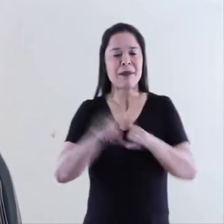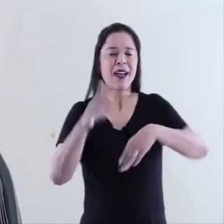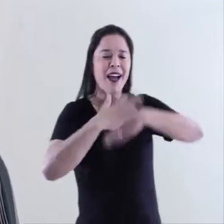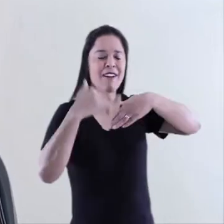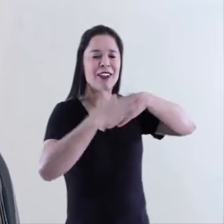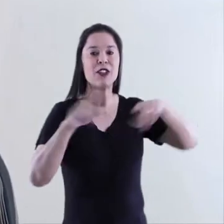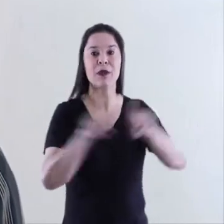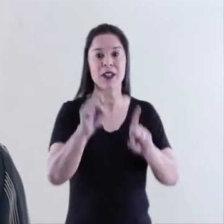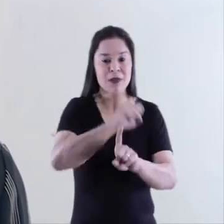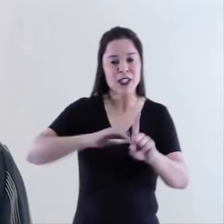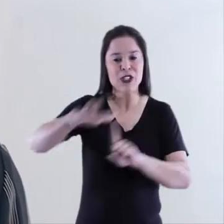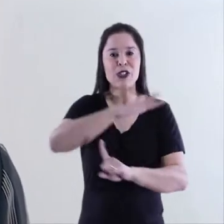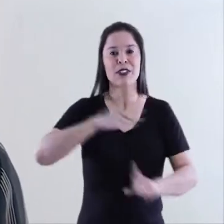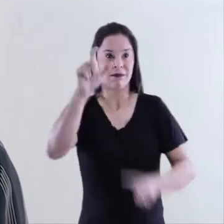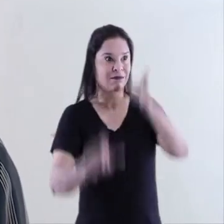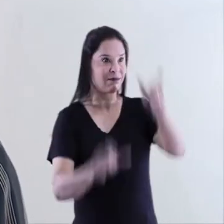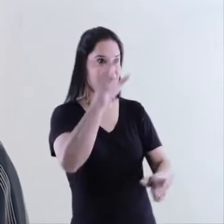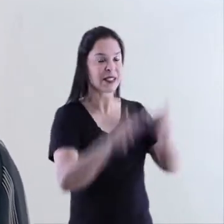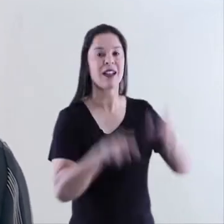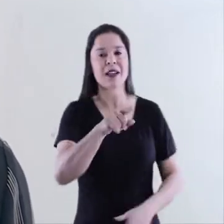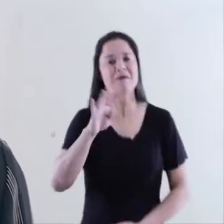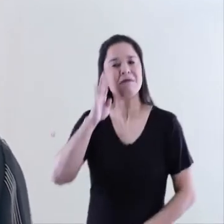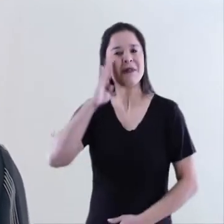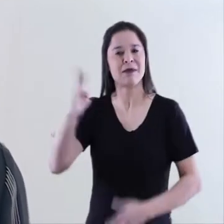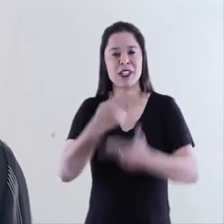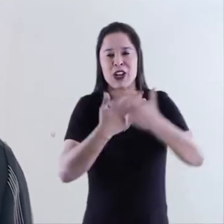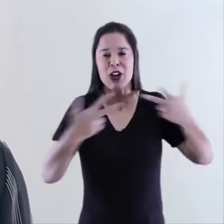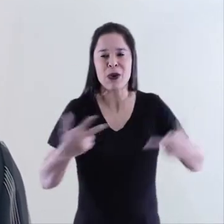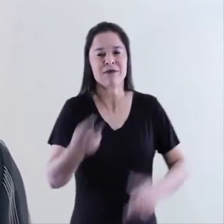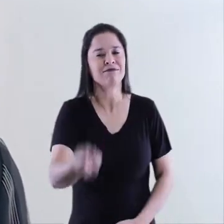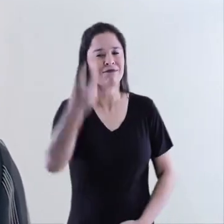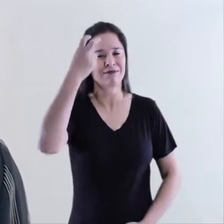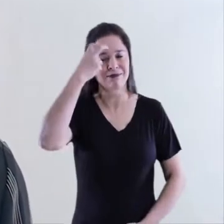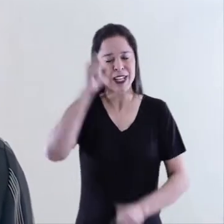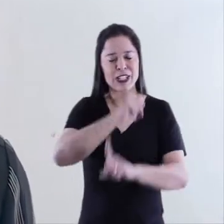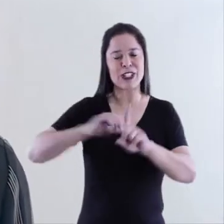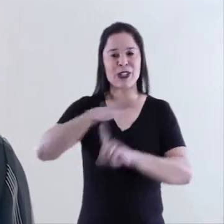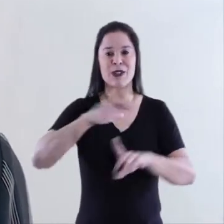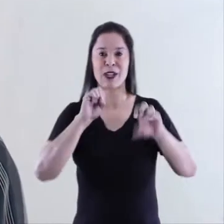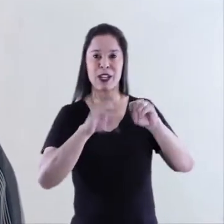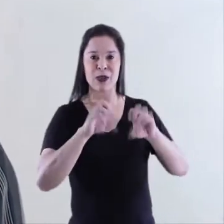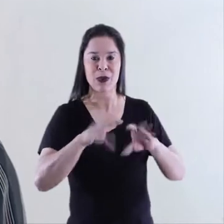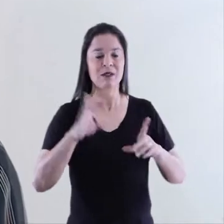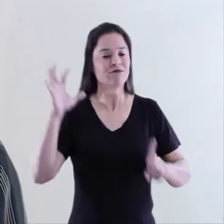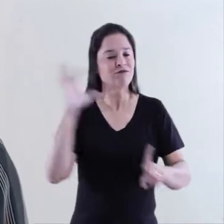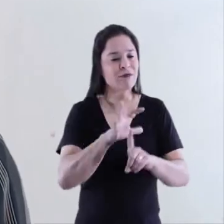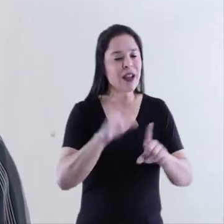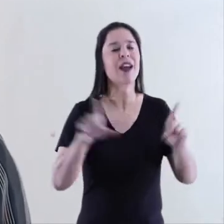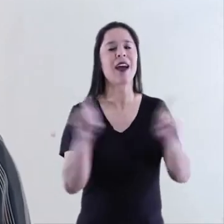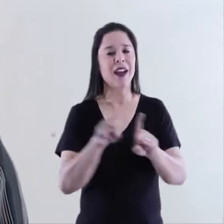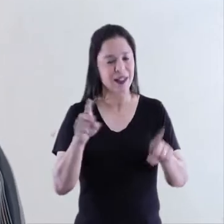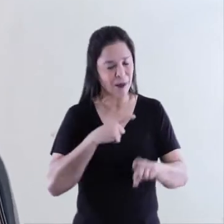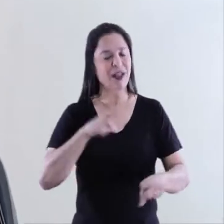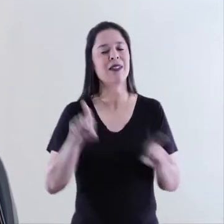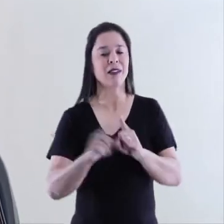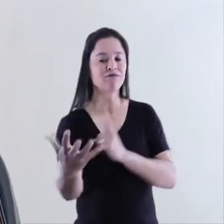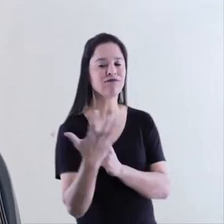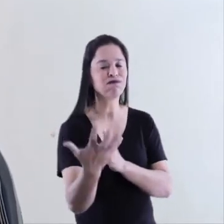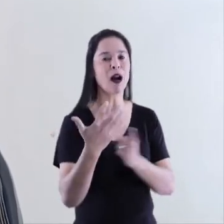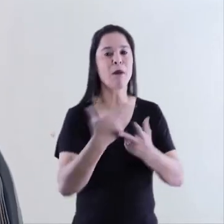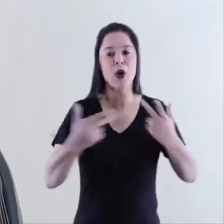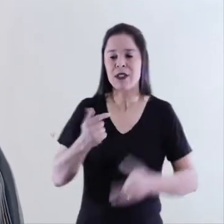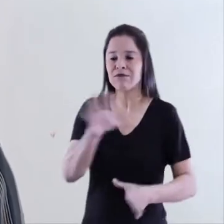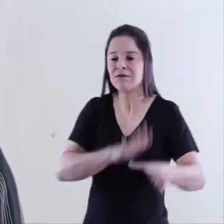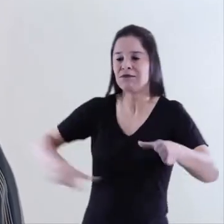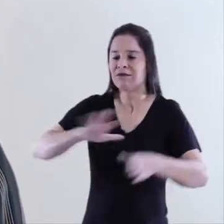afetivo e social do cidadão. Um dos principais fenômenos culturais socioeducativos que influenciam e são influenciados